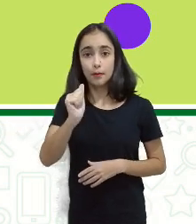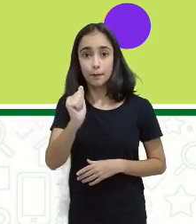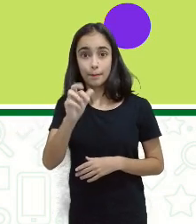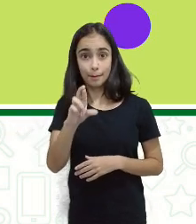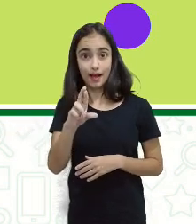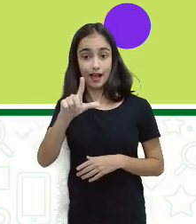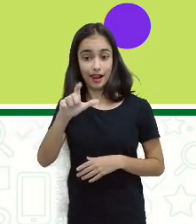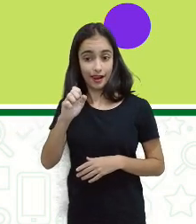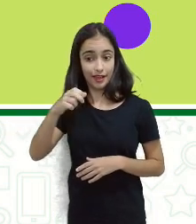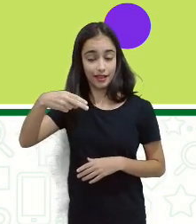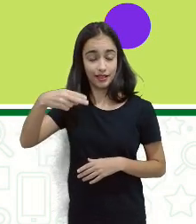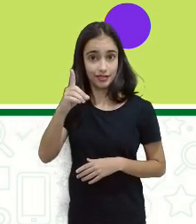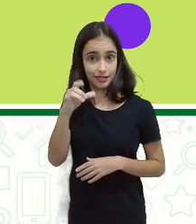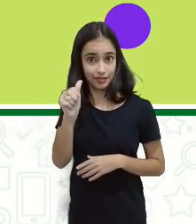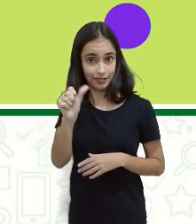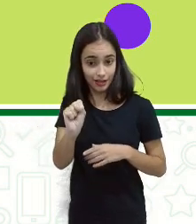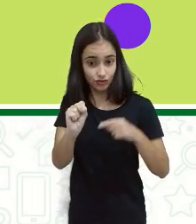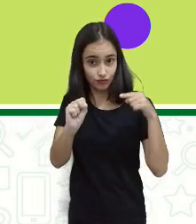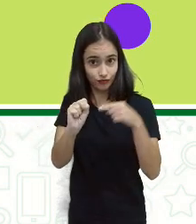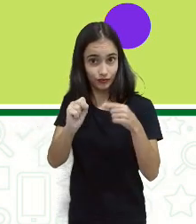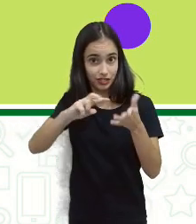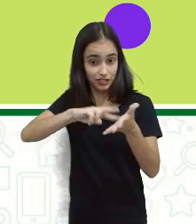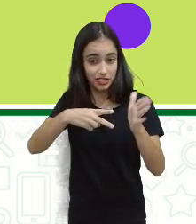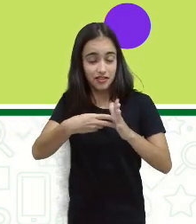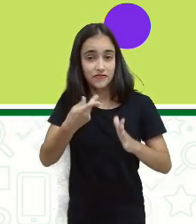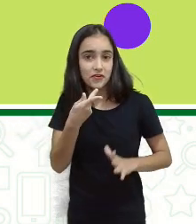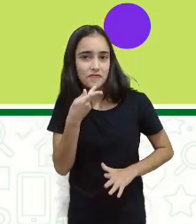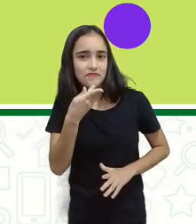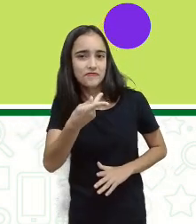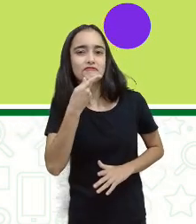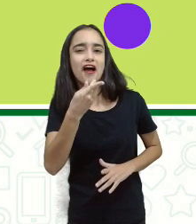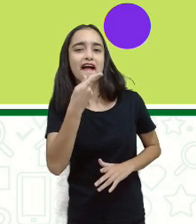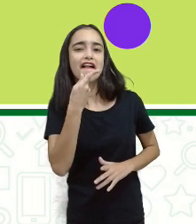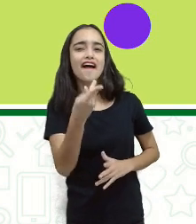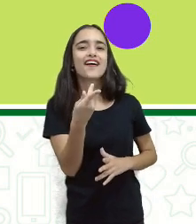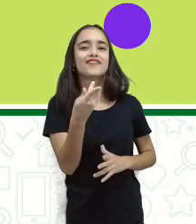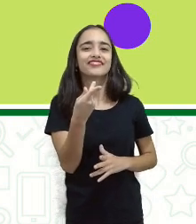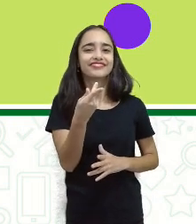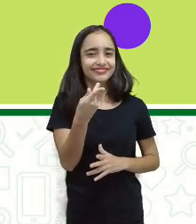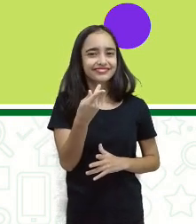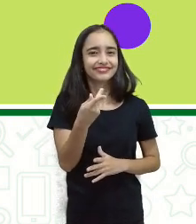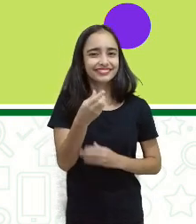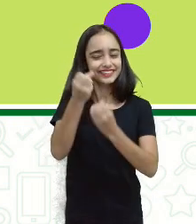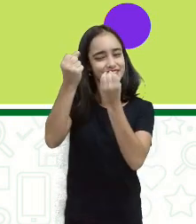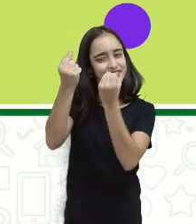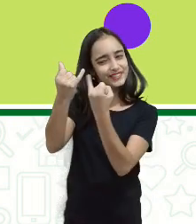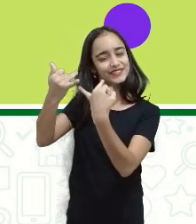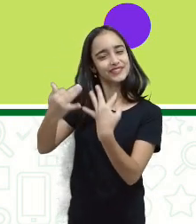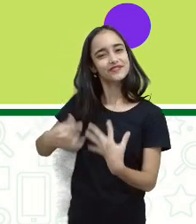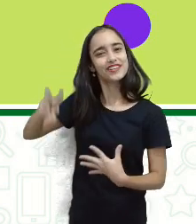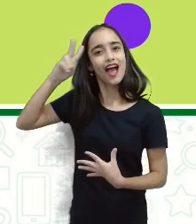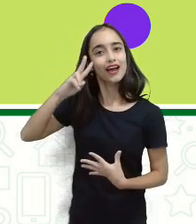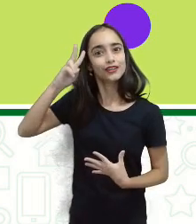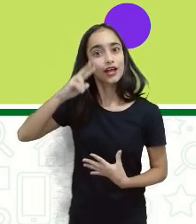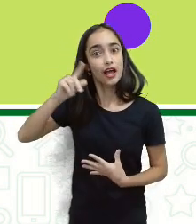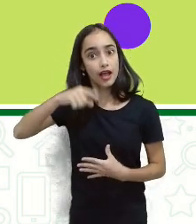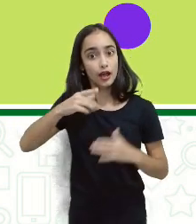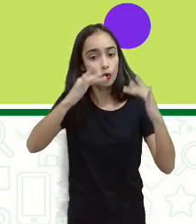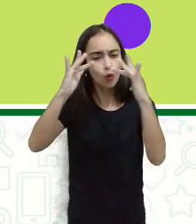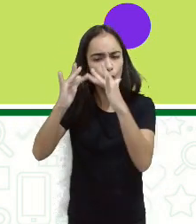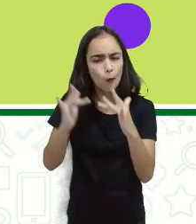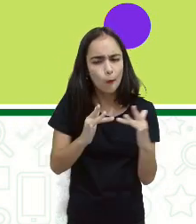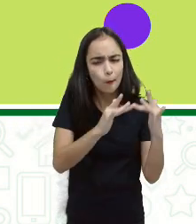falar, né? Vem do latim. As parlendas, elas são combinações de palavras com